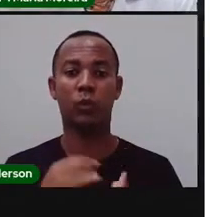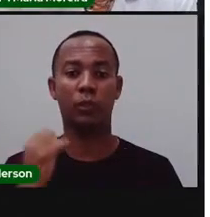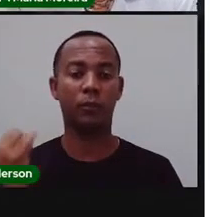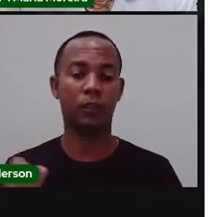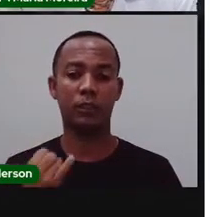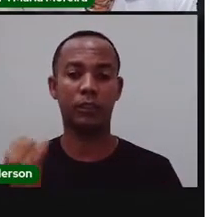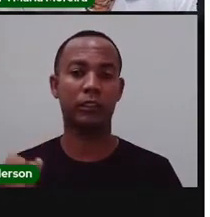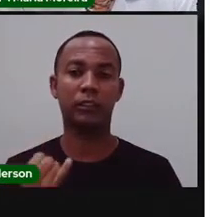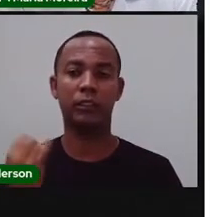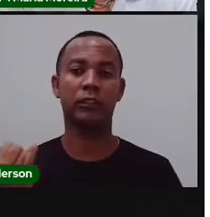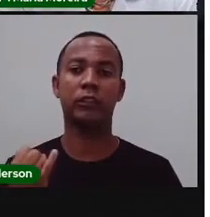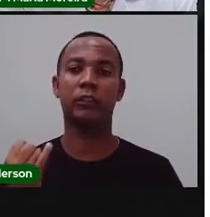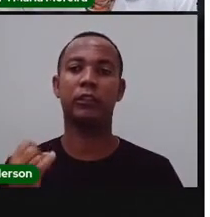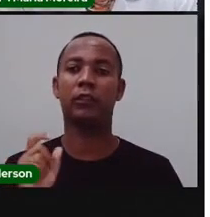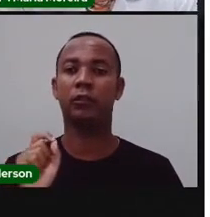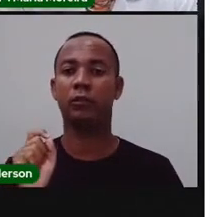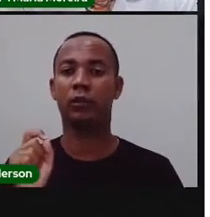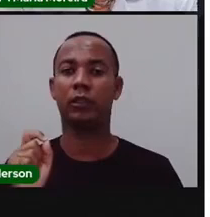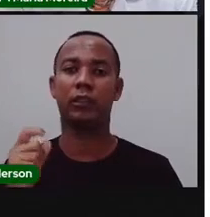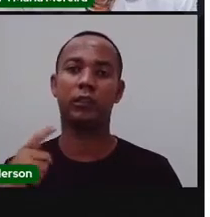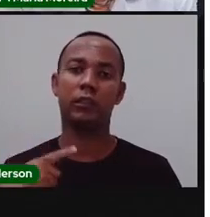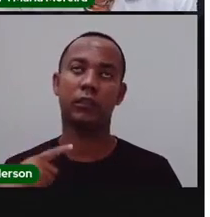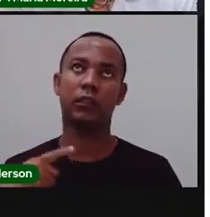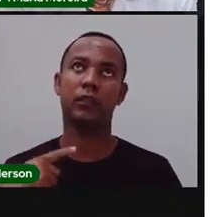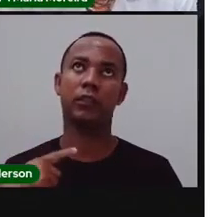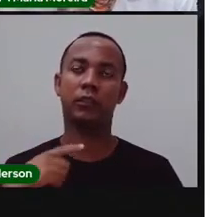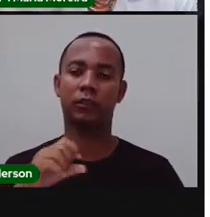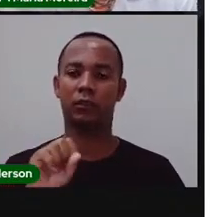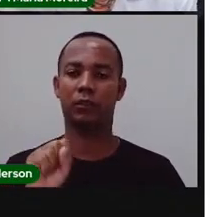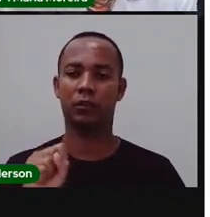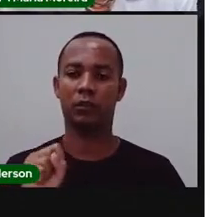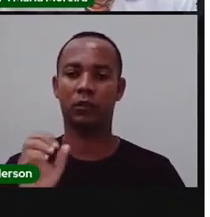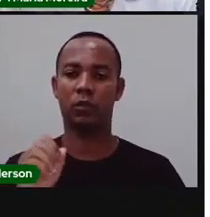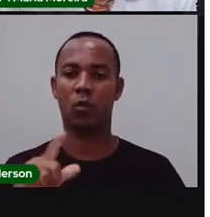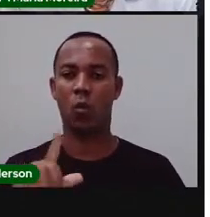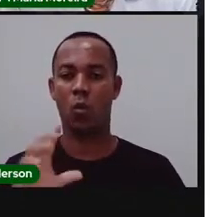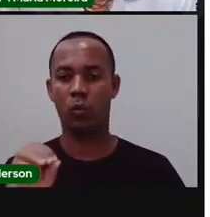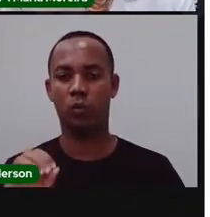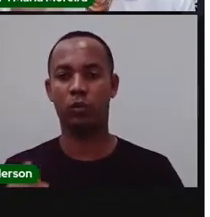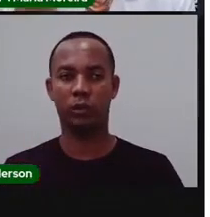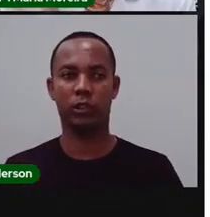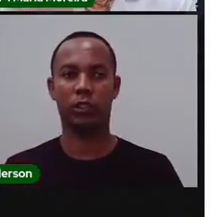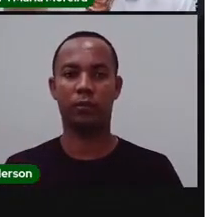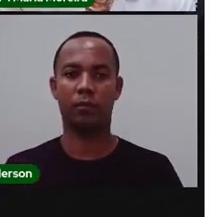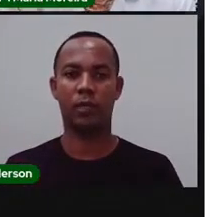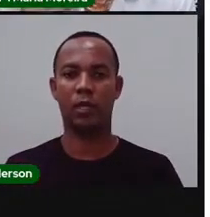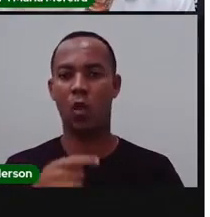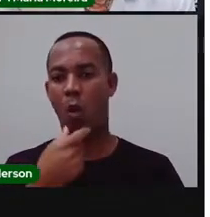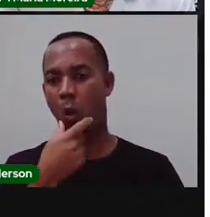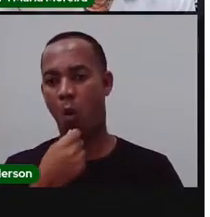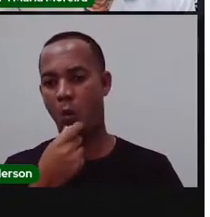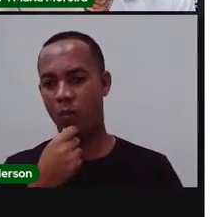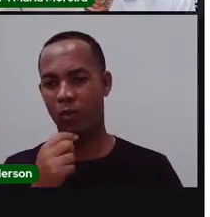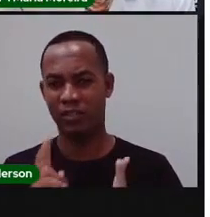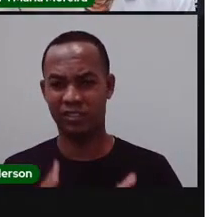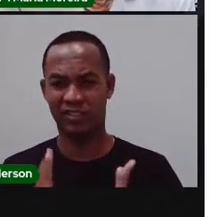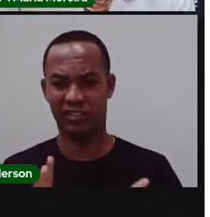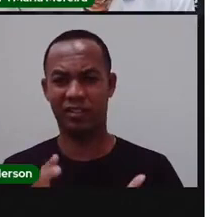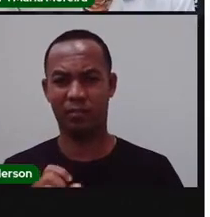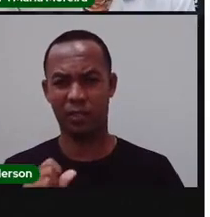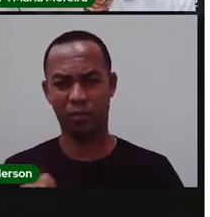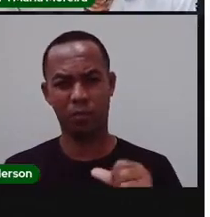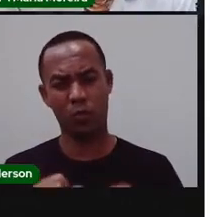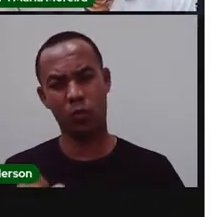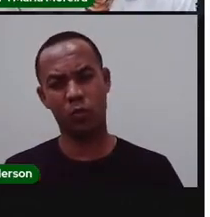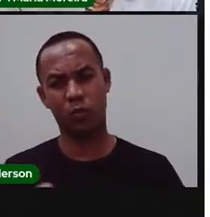importância desse solo e se o homem, na verdade, ele sempre modifica o meio ambiente de uma forma